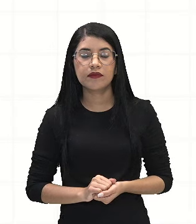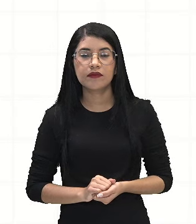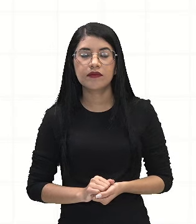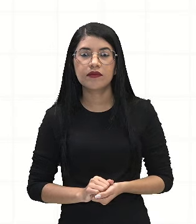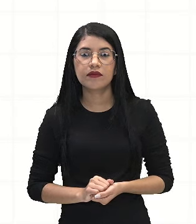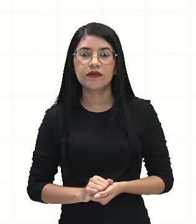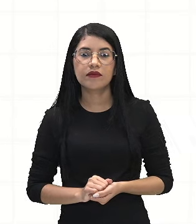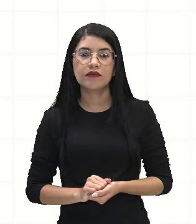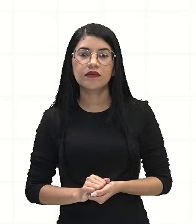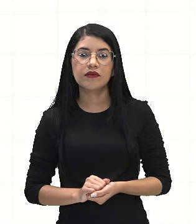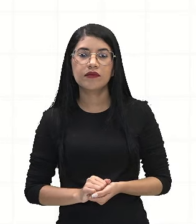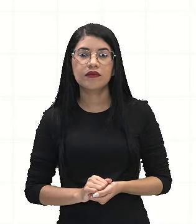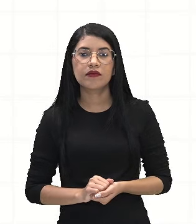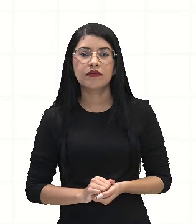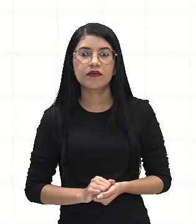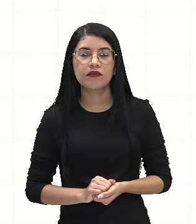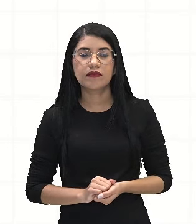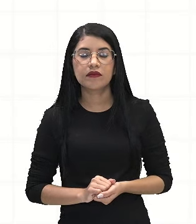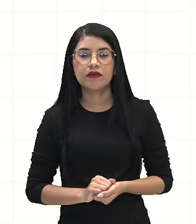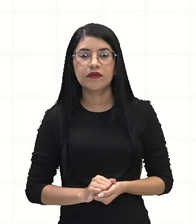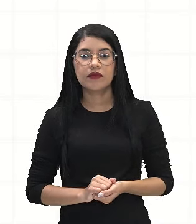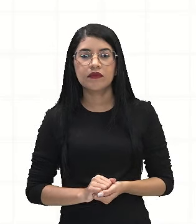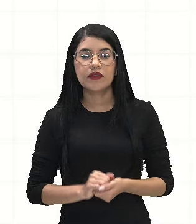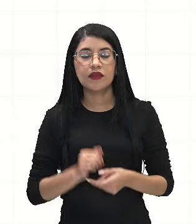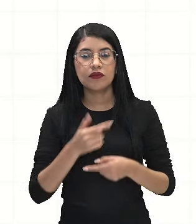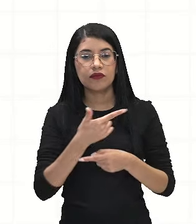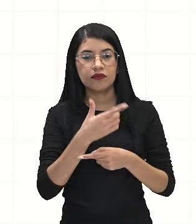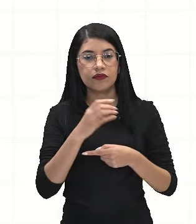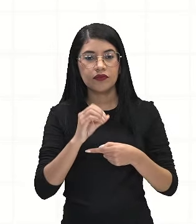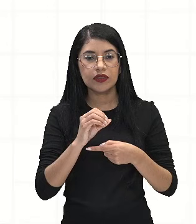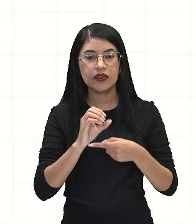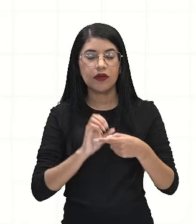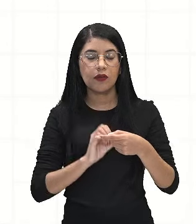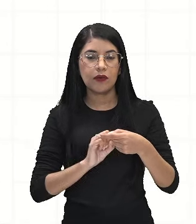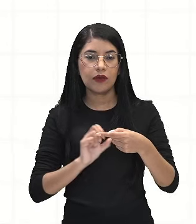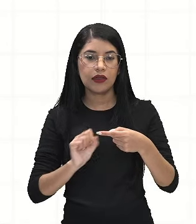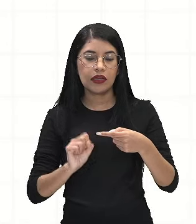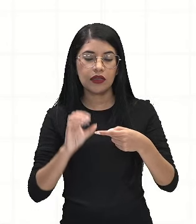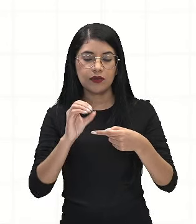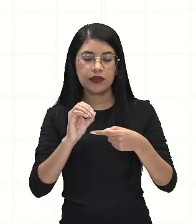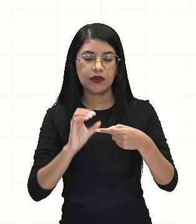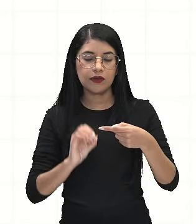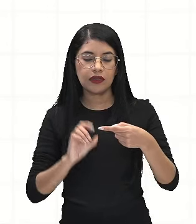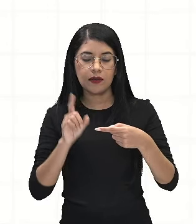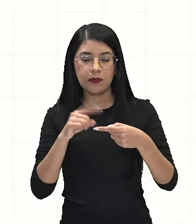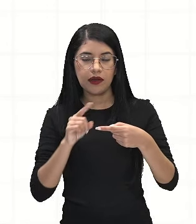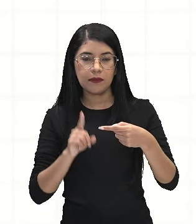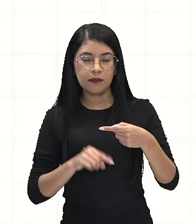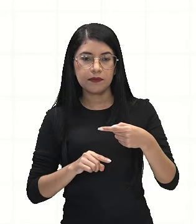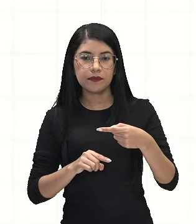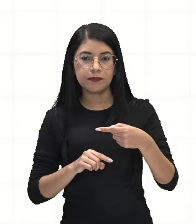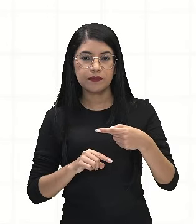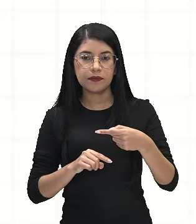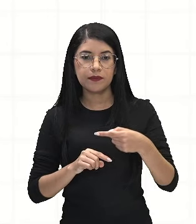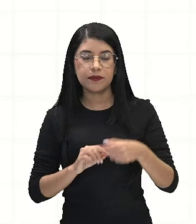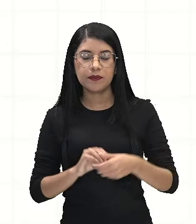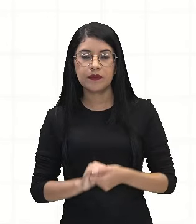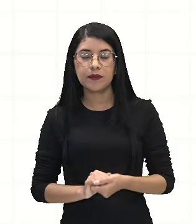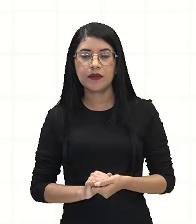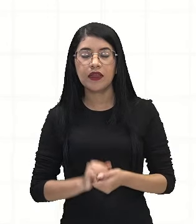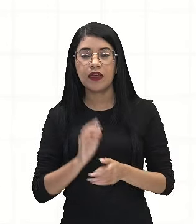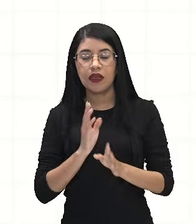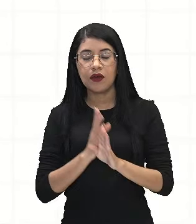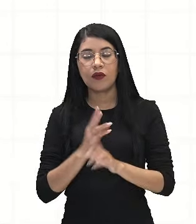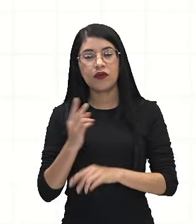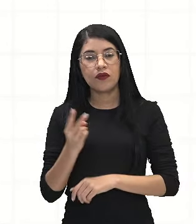mulher. Então, 20 sobre 80, a gente cancela aqui também, faz essa divisão e chega no resultado